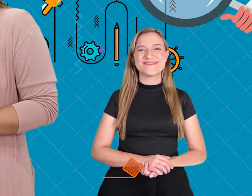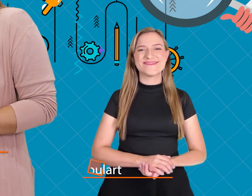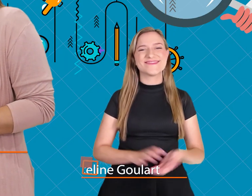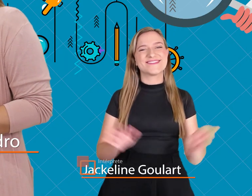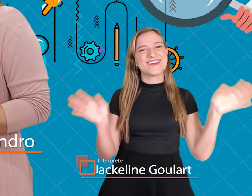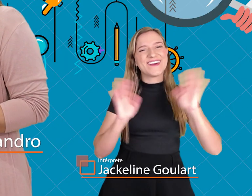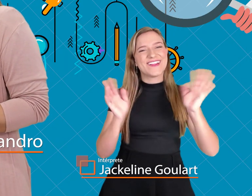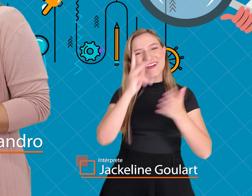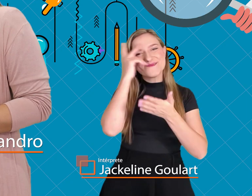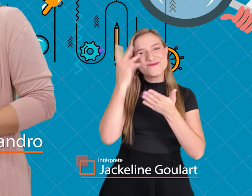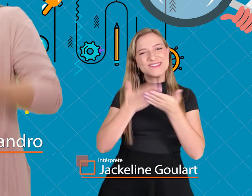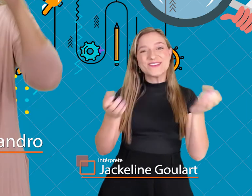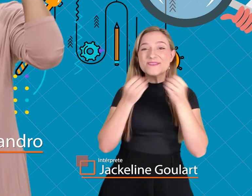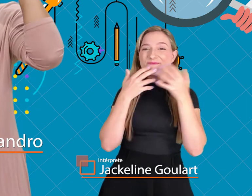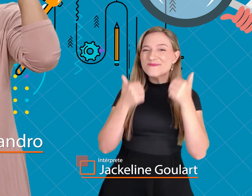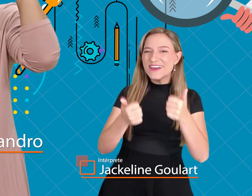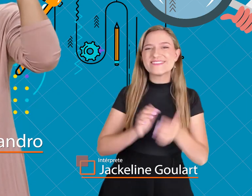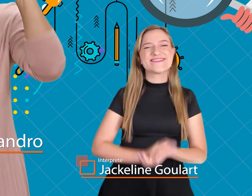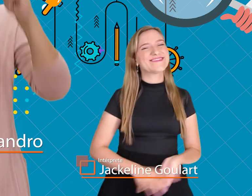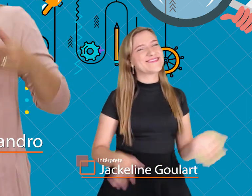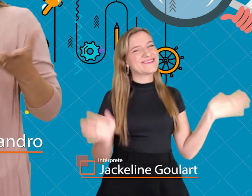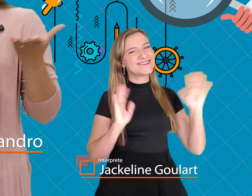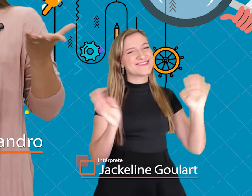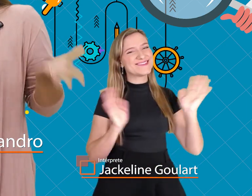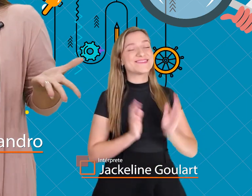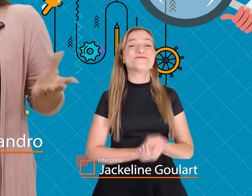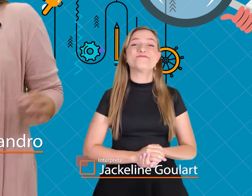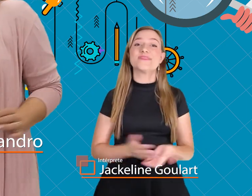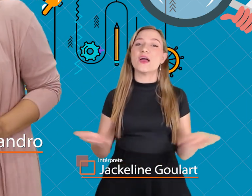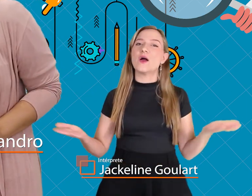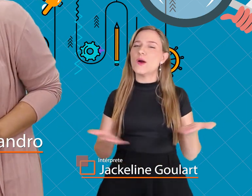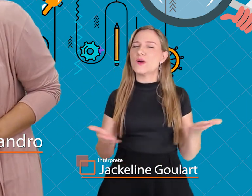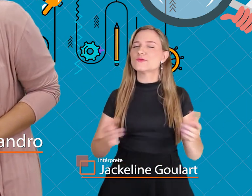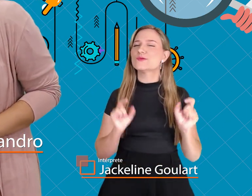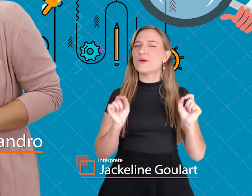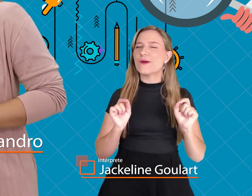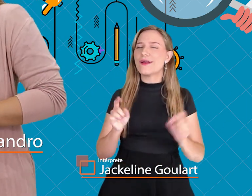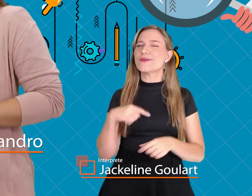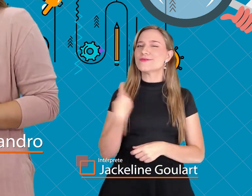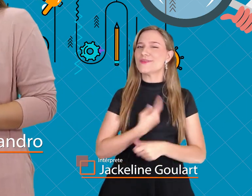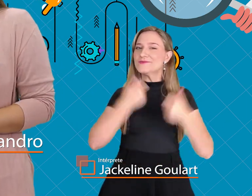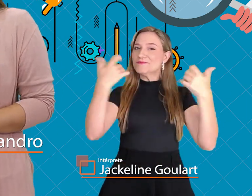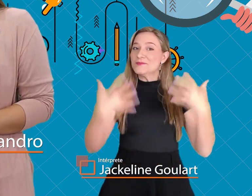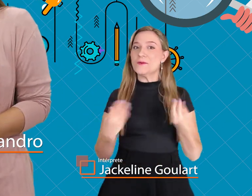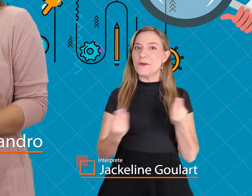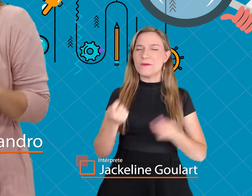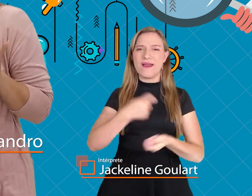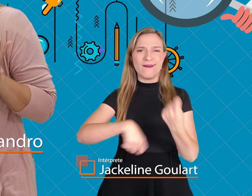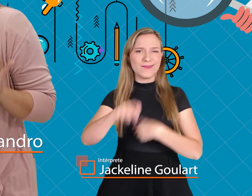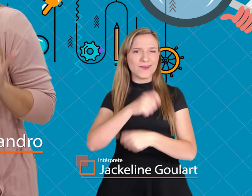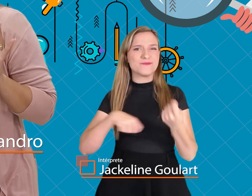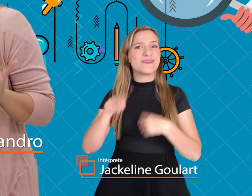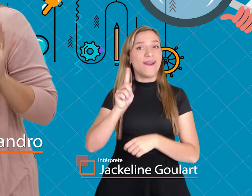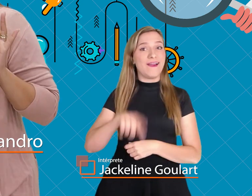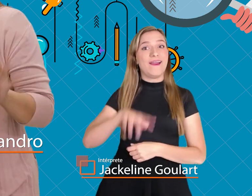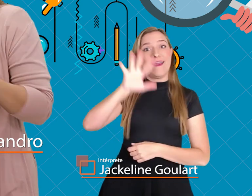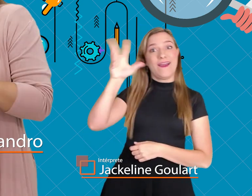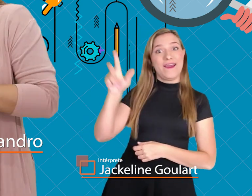Olá, pessoal, tudo bem? Oi, gente! Hoje falaremos sobre a economia do continente